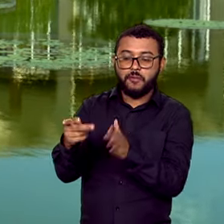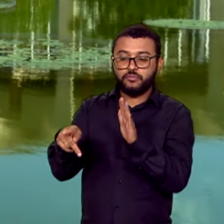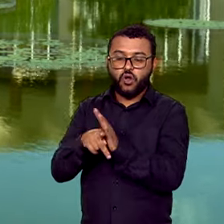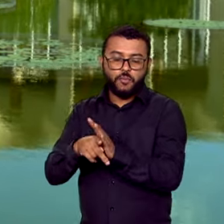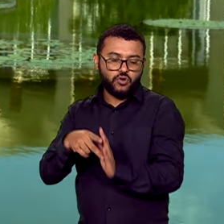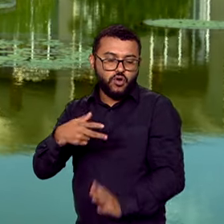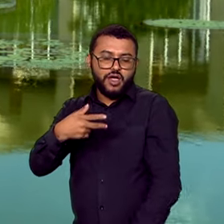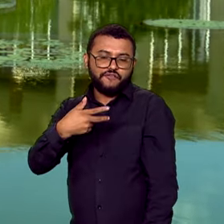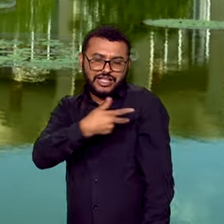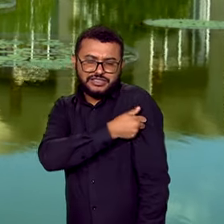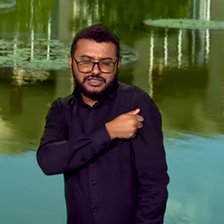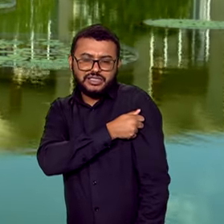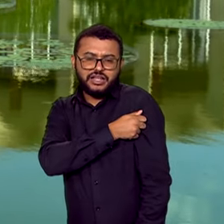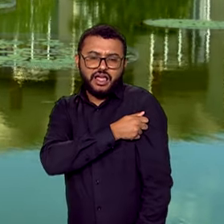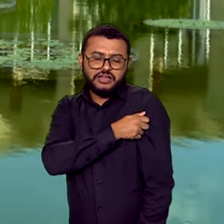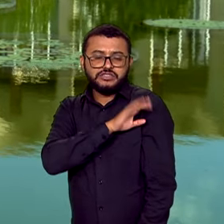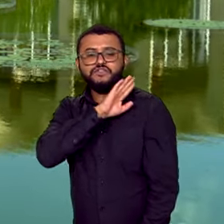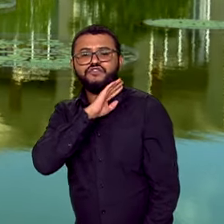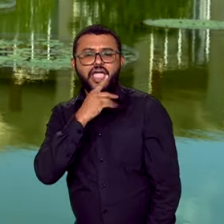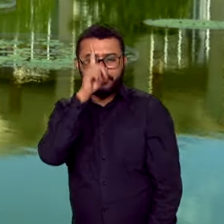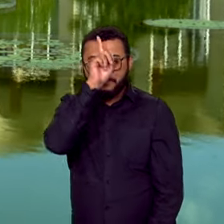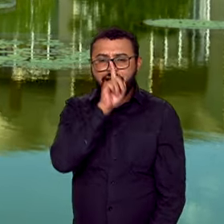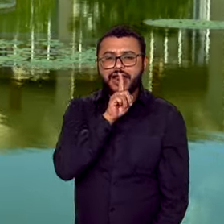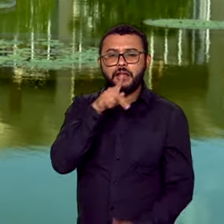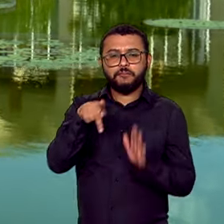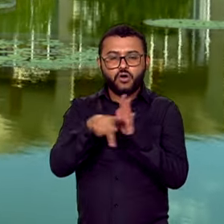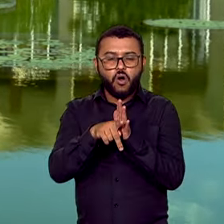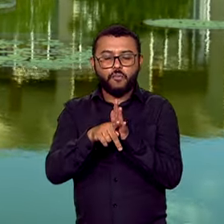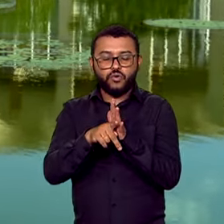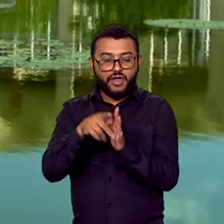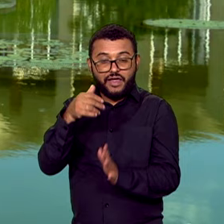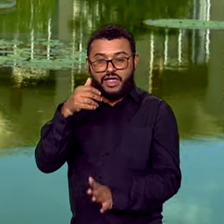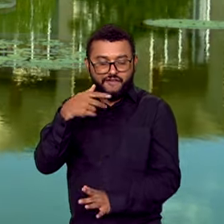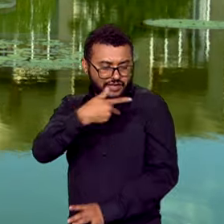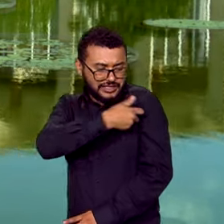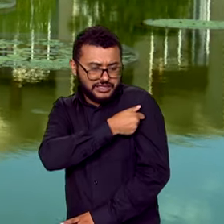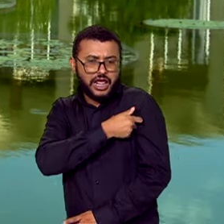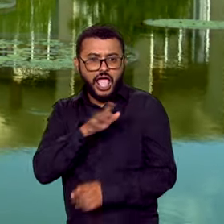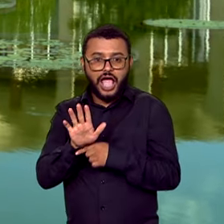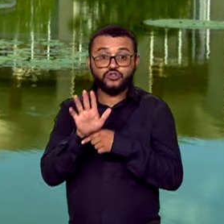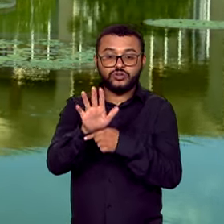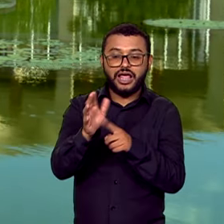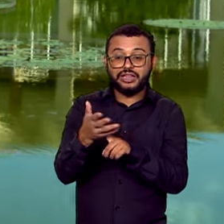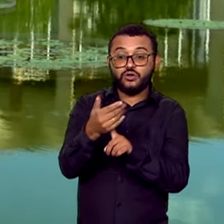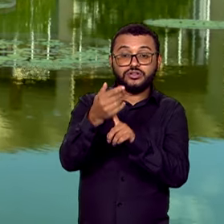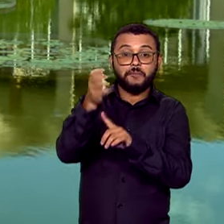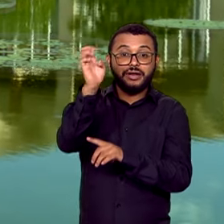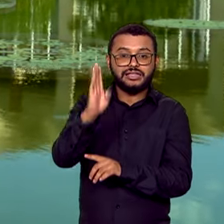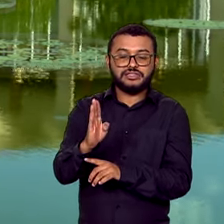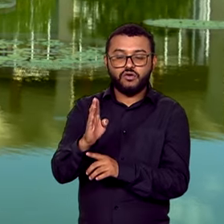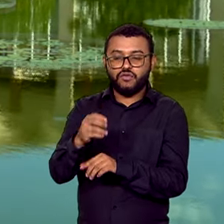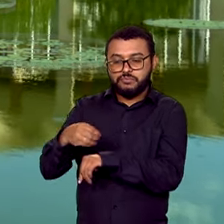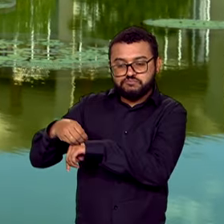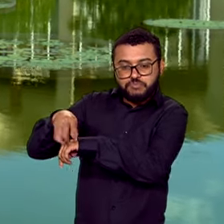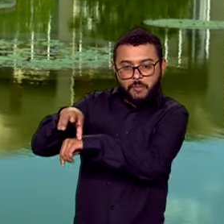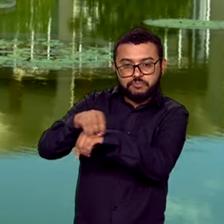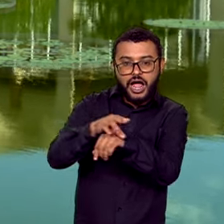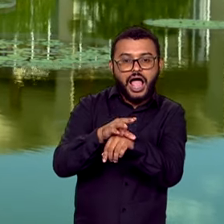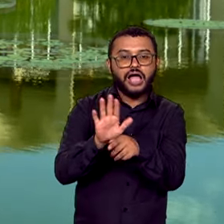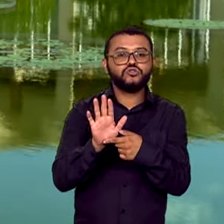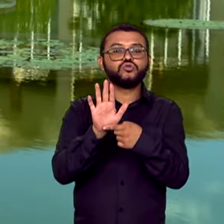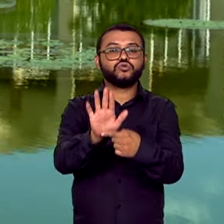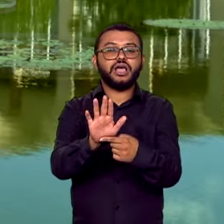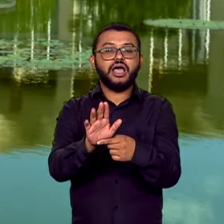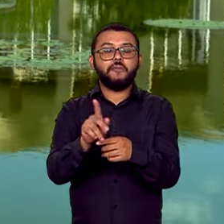febre amarela. Referência mundial na produção do imunizante, a tecnologia brasileira será compartilhada através do